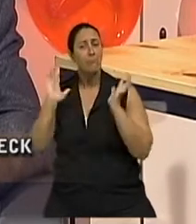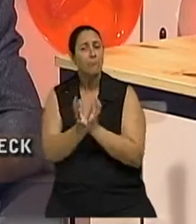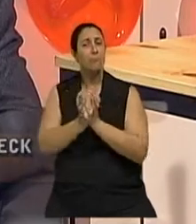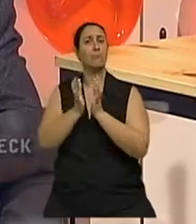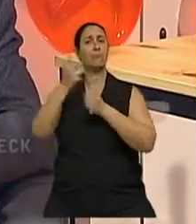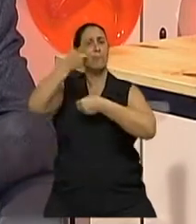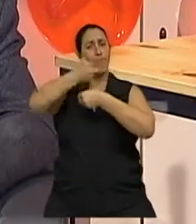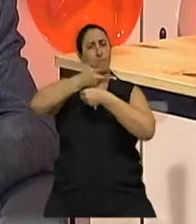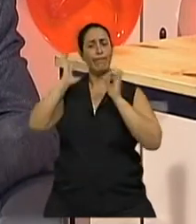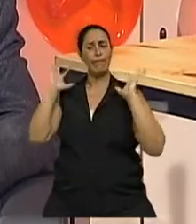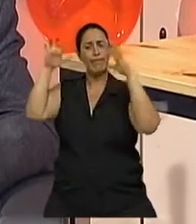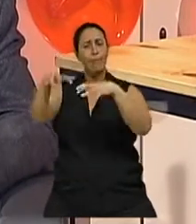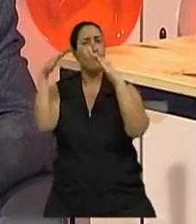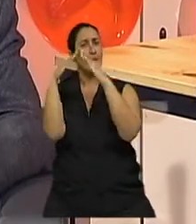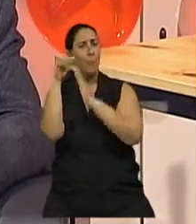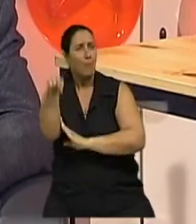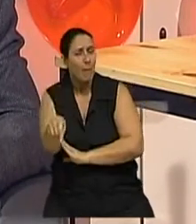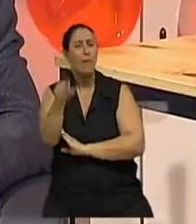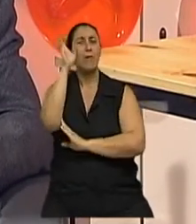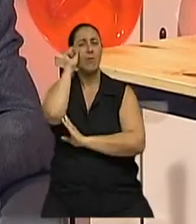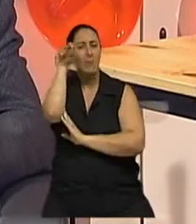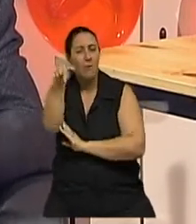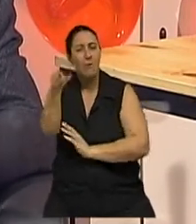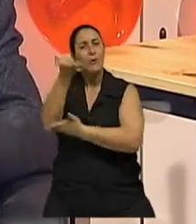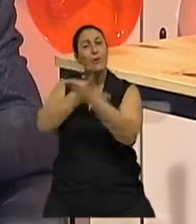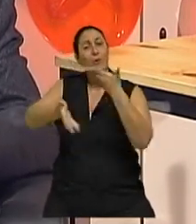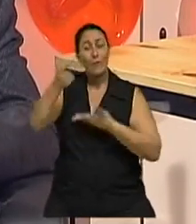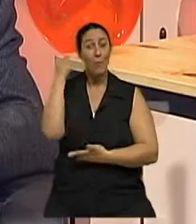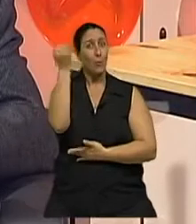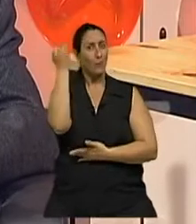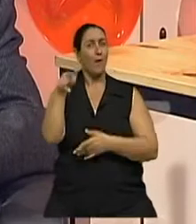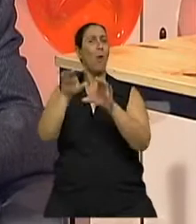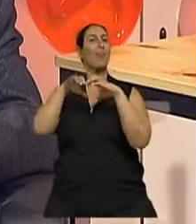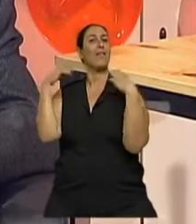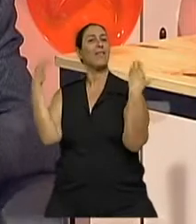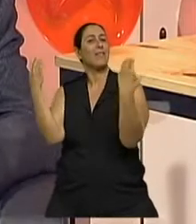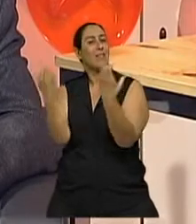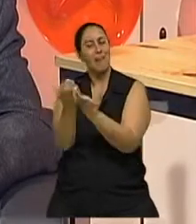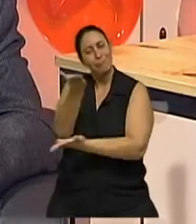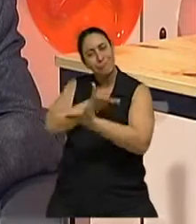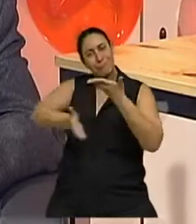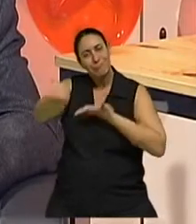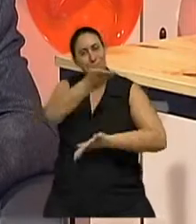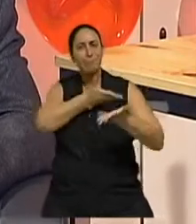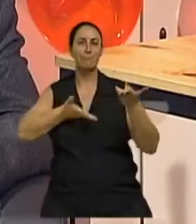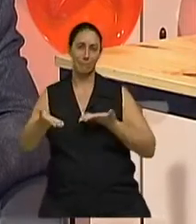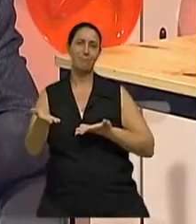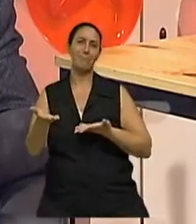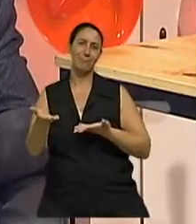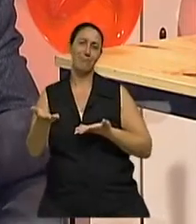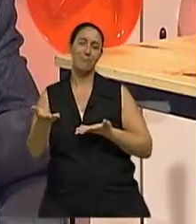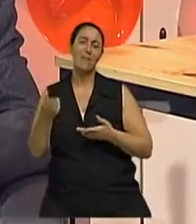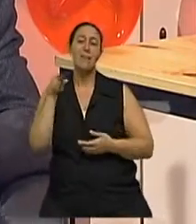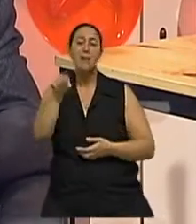uma comunidade, enfim, né? De que o papel que tem muitas vezes uma instituição como a Spam é justamente